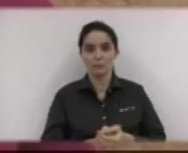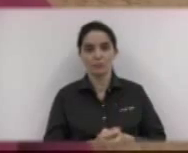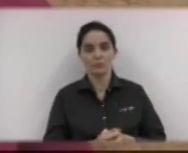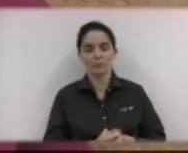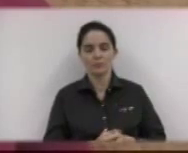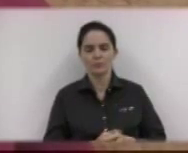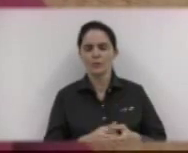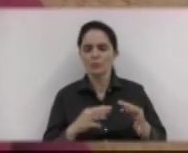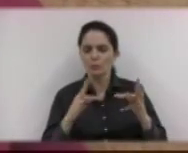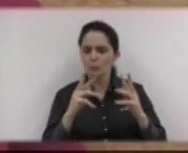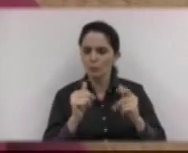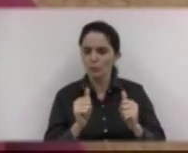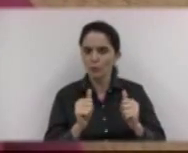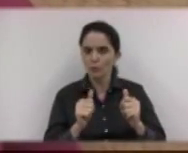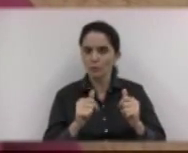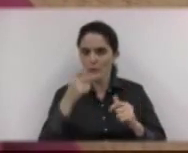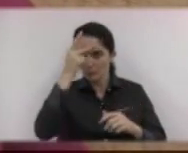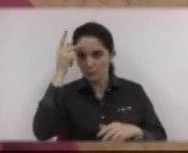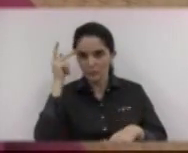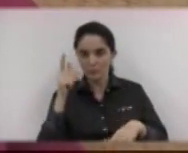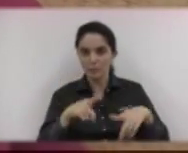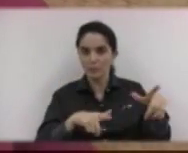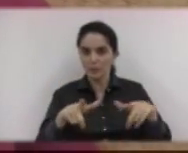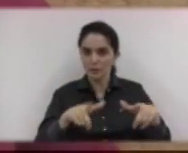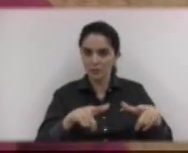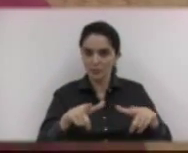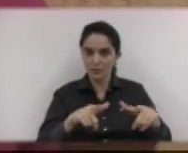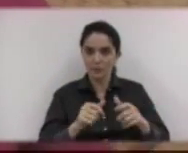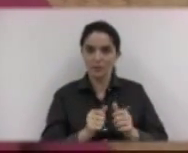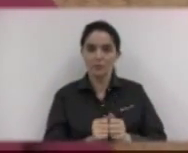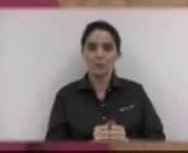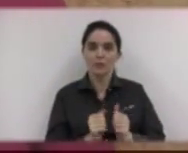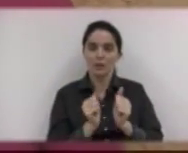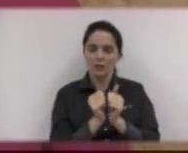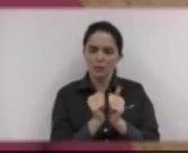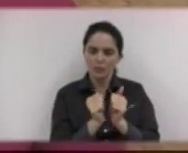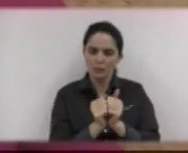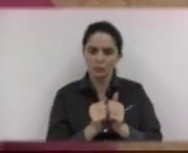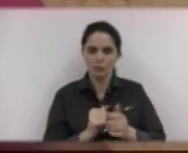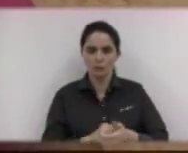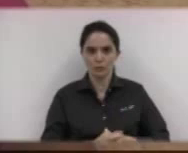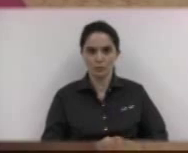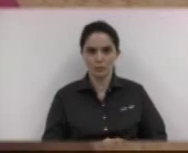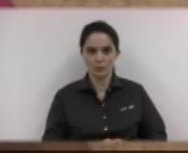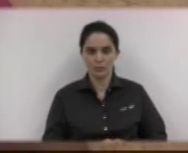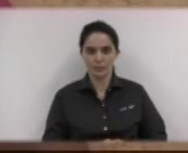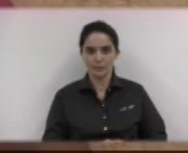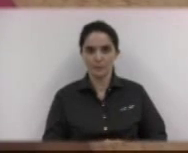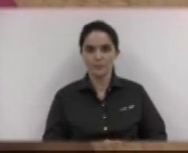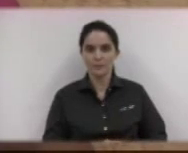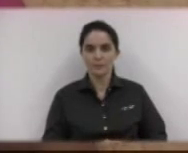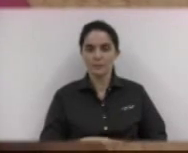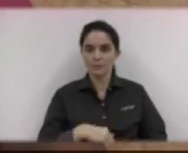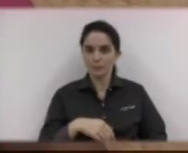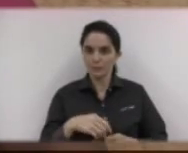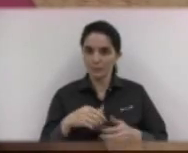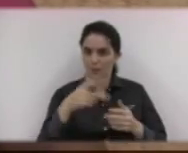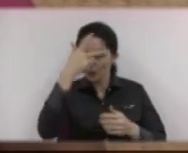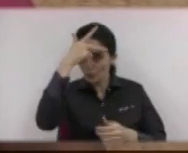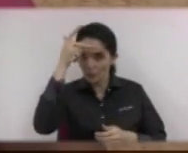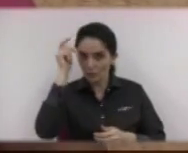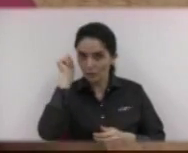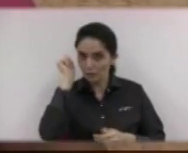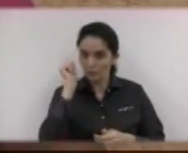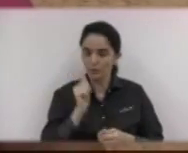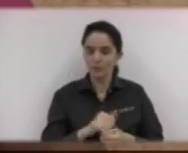trabalhadores e do Executivo. Nós sabemos que os cargos maiores estão descontentes, mas também